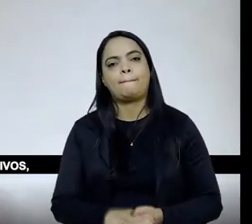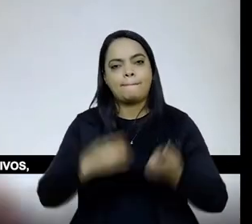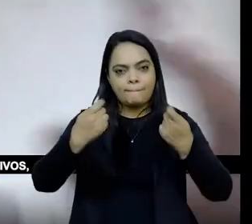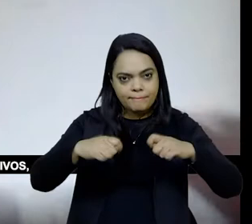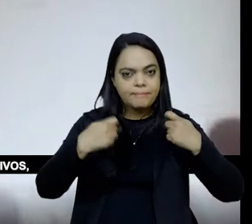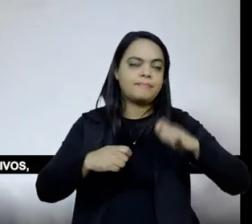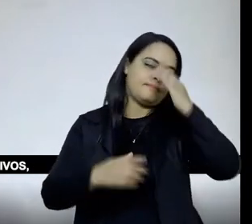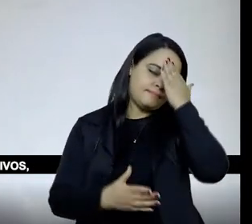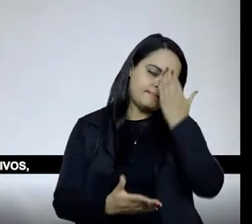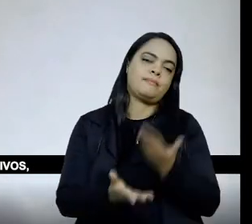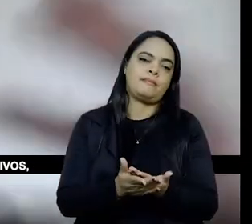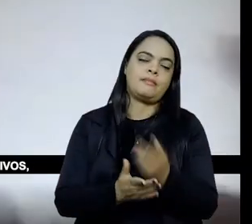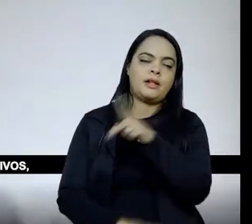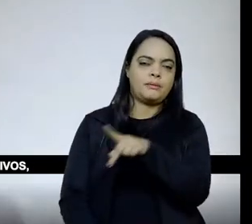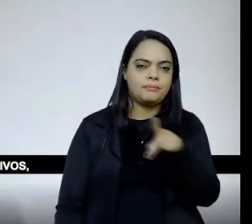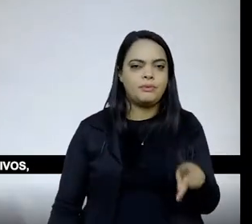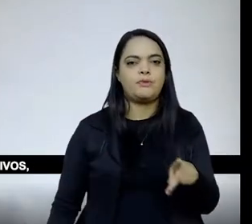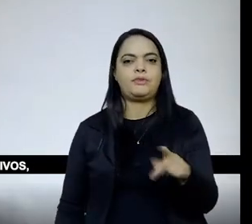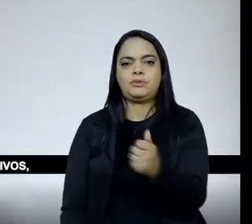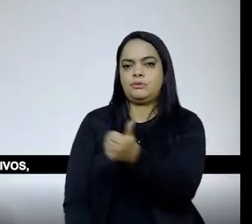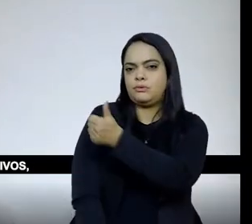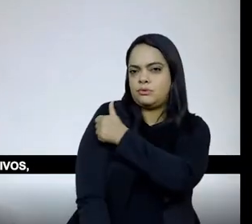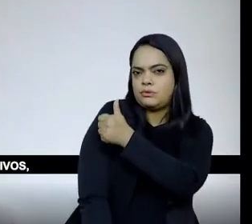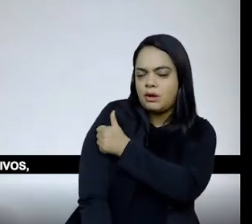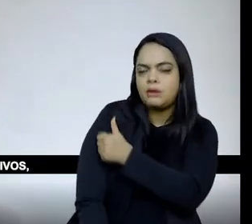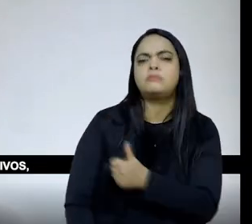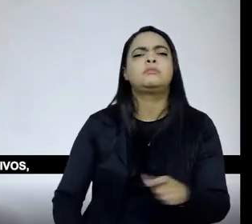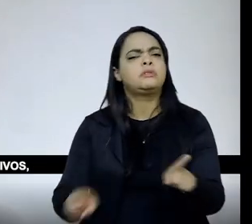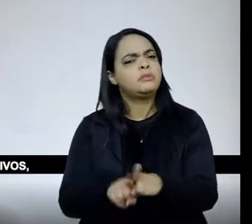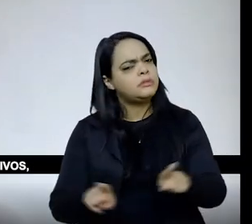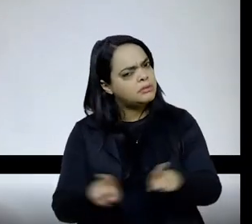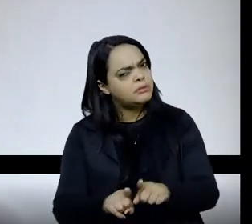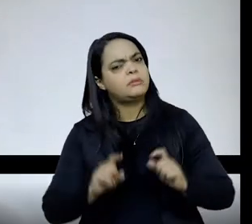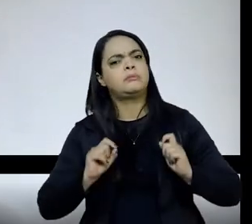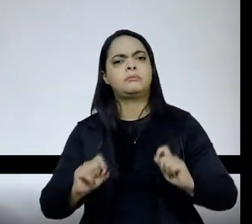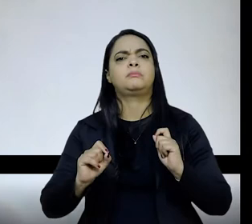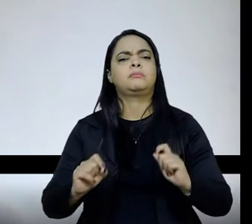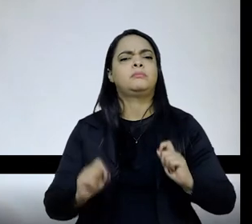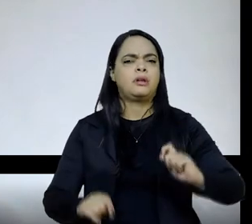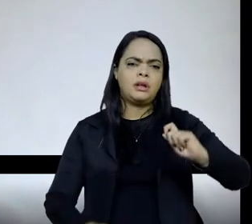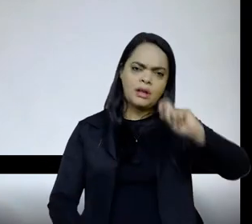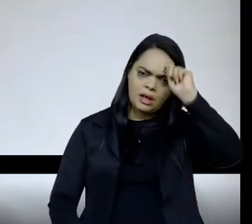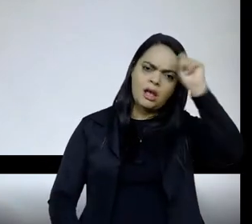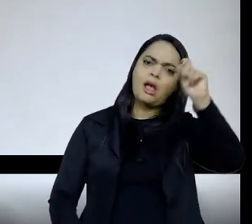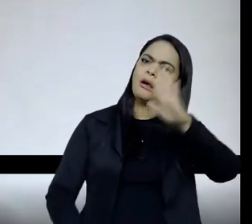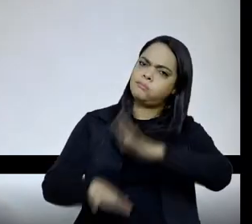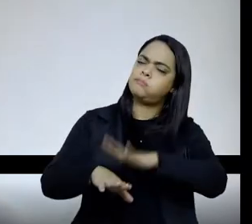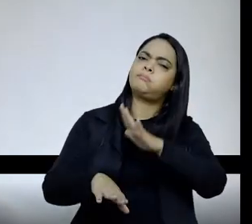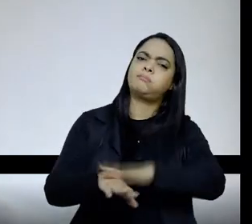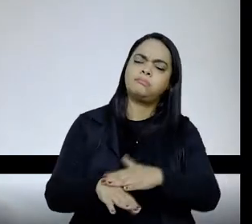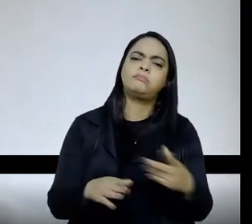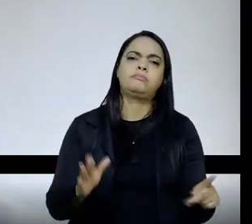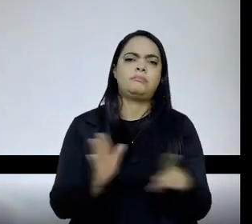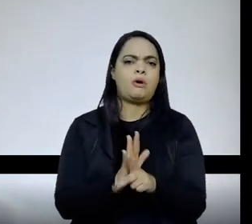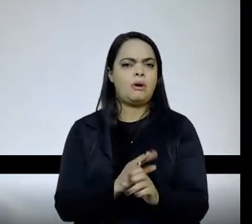acreditar que as professoras, que os alunos, eles também são ativos, autores e buscadores das suas trajetórias